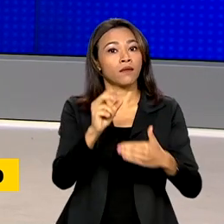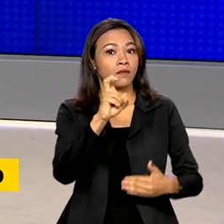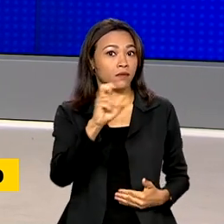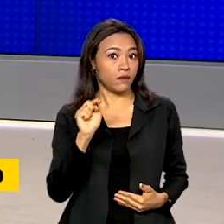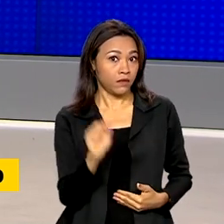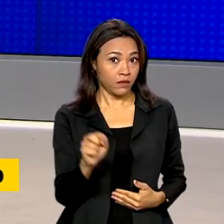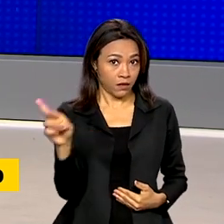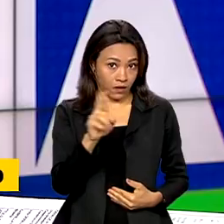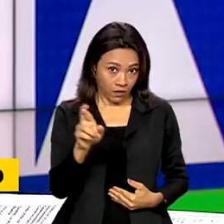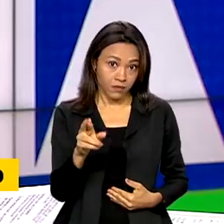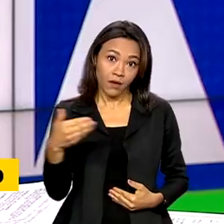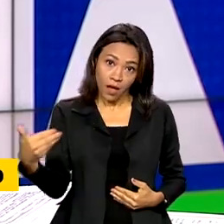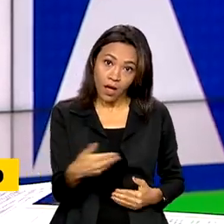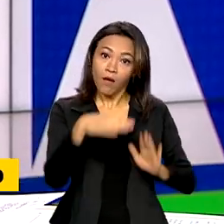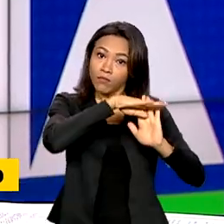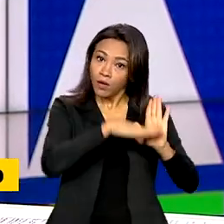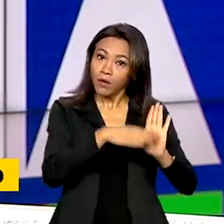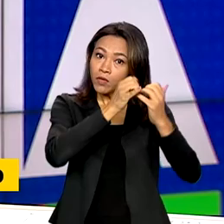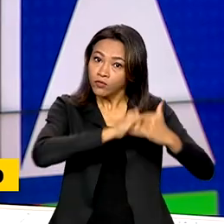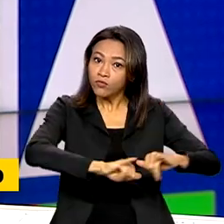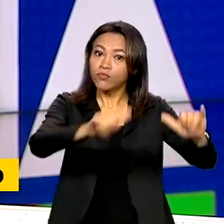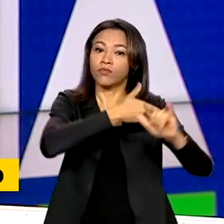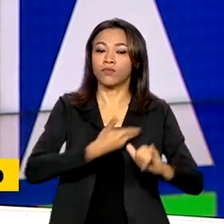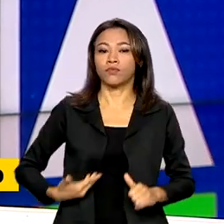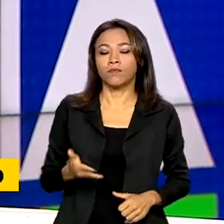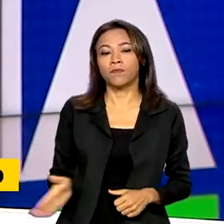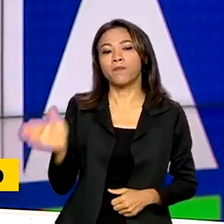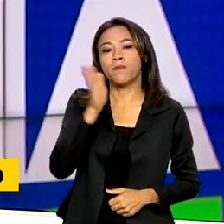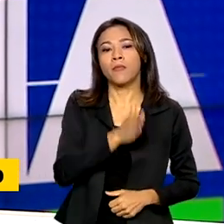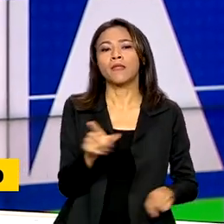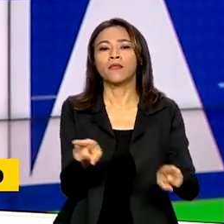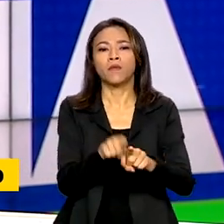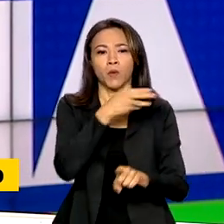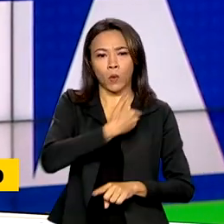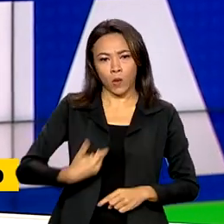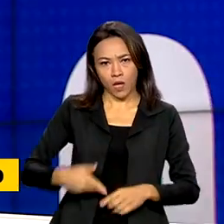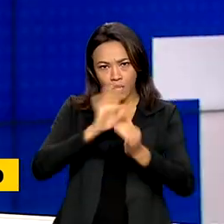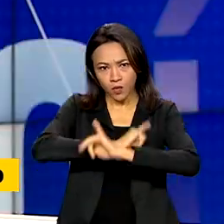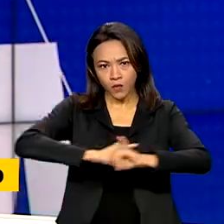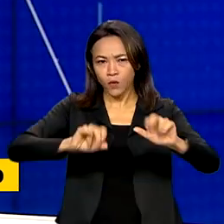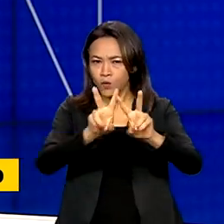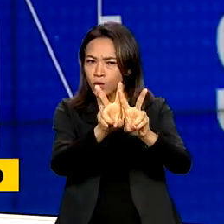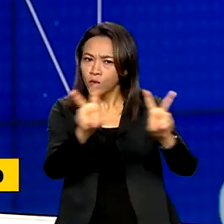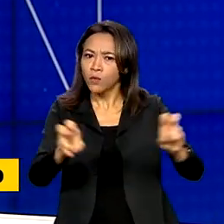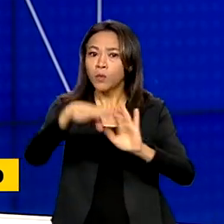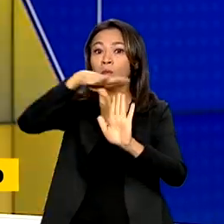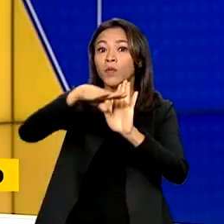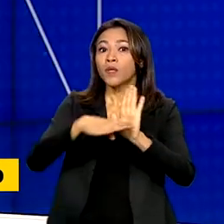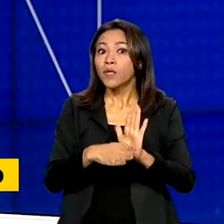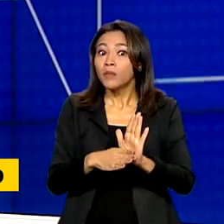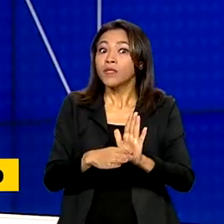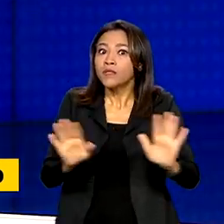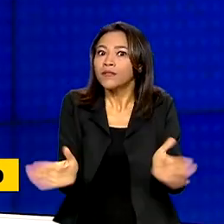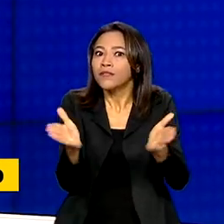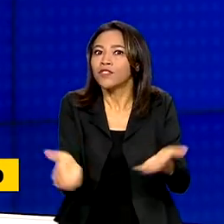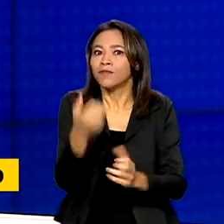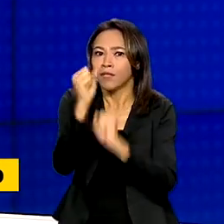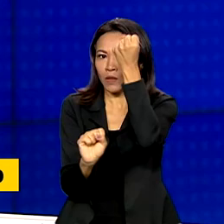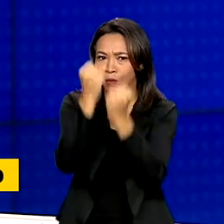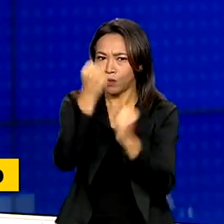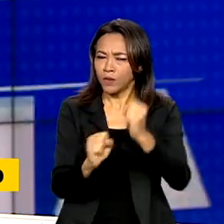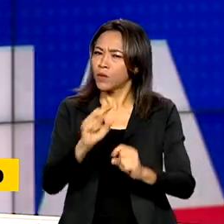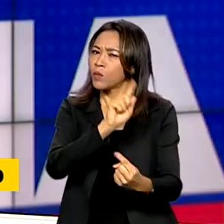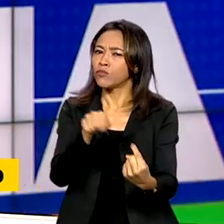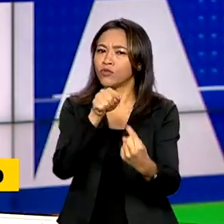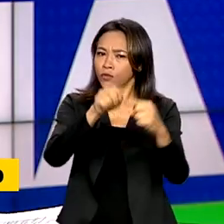Desenrola. E o governo também apresentou um programa de incentivo à indústria automobilística, que prevê redução de preço